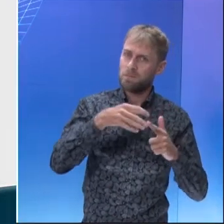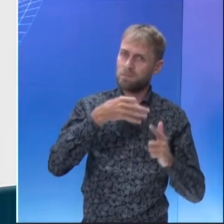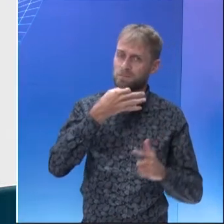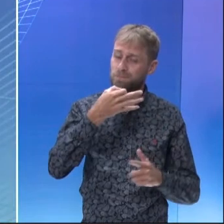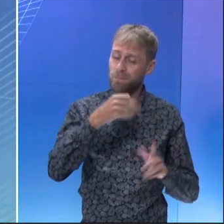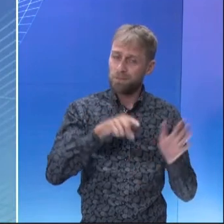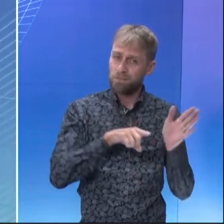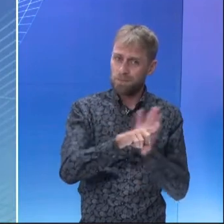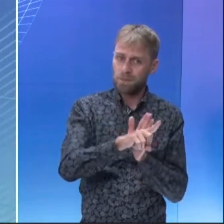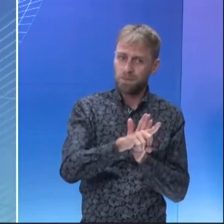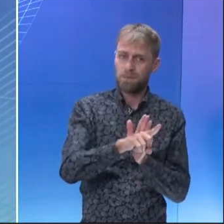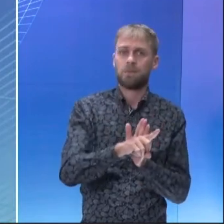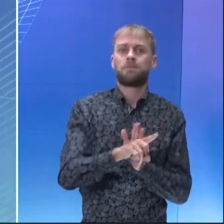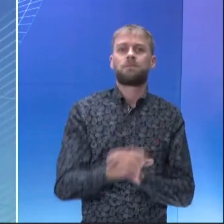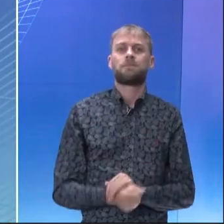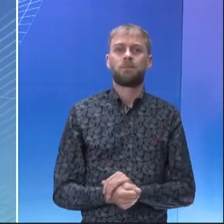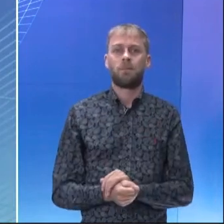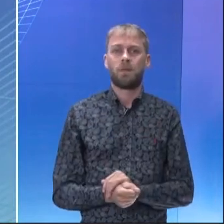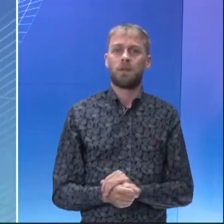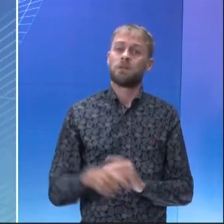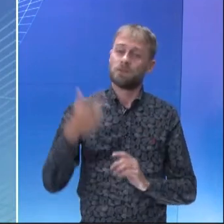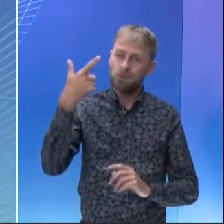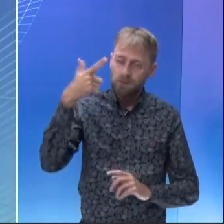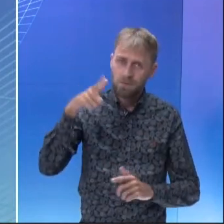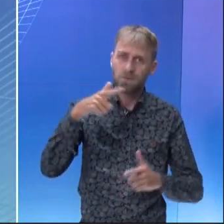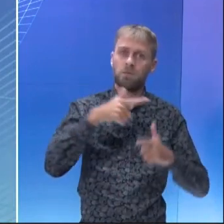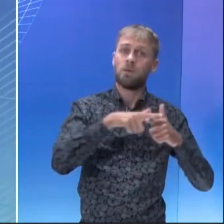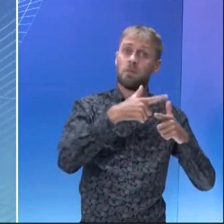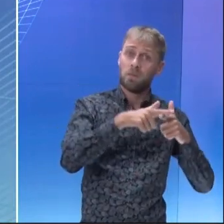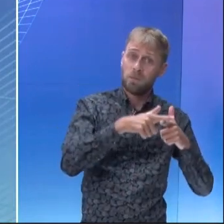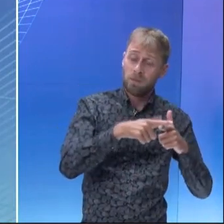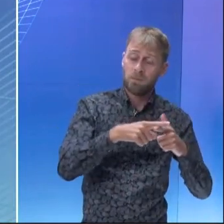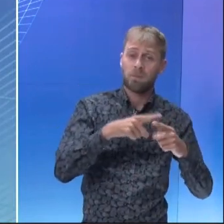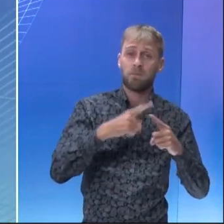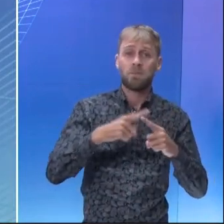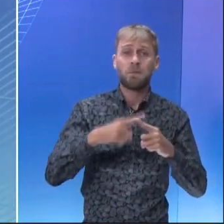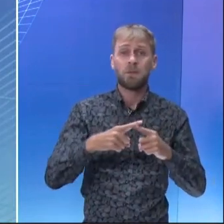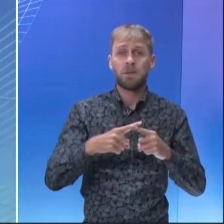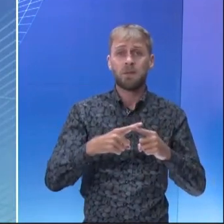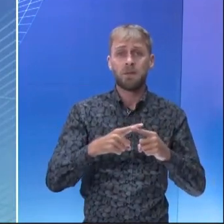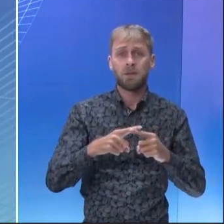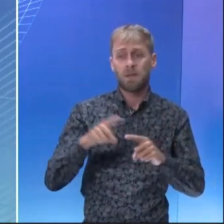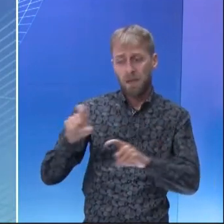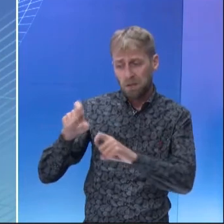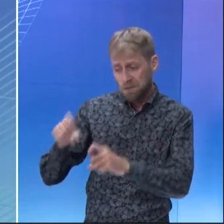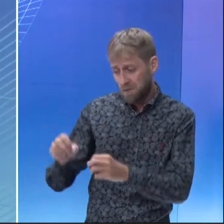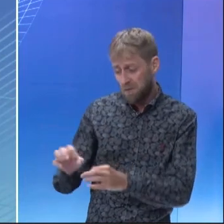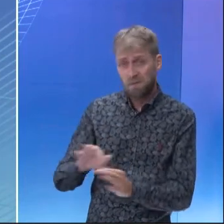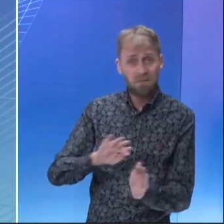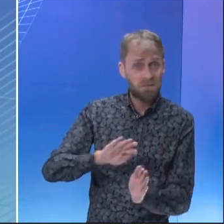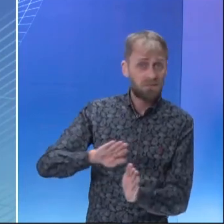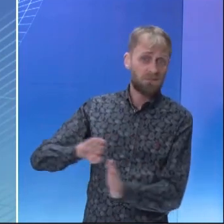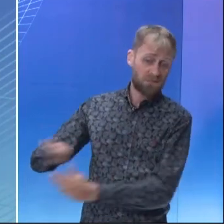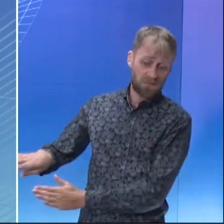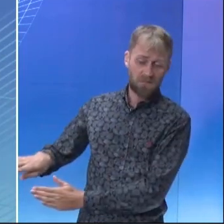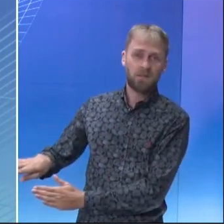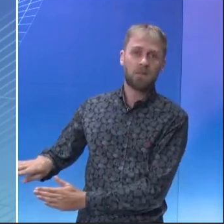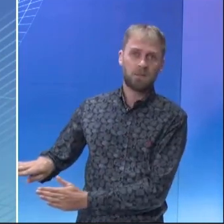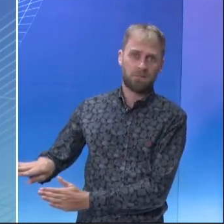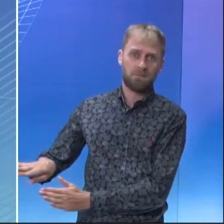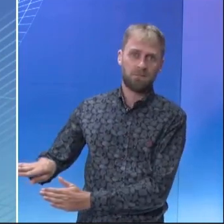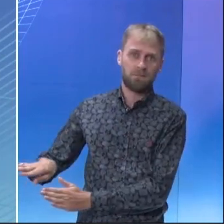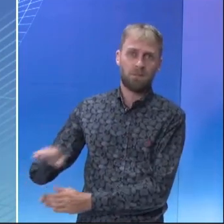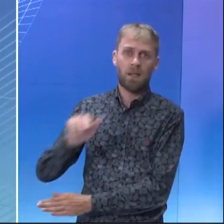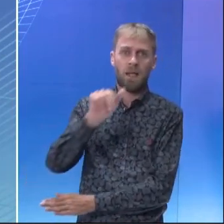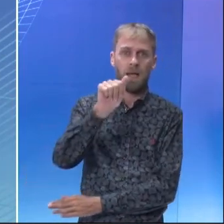problema proposto no enunciado. O problema proposto no enunciado, volto a dizer, é a marginalização desse tipo de produção.